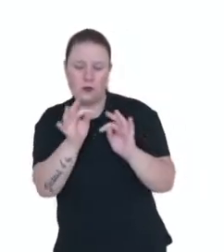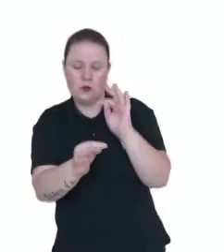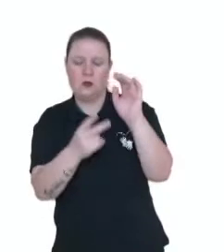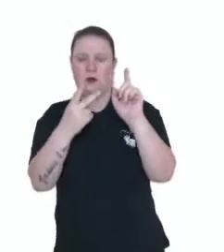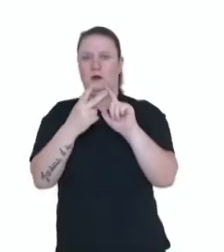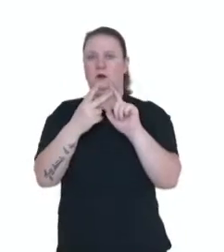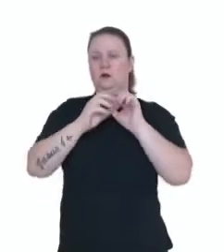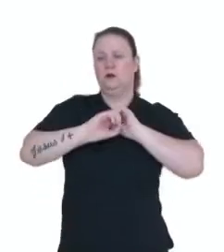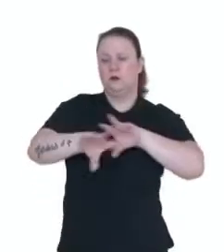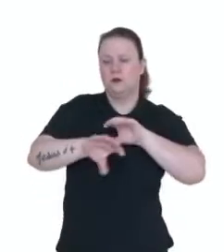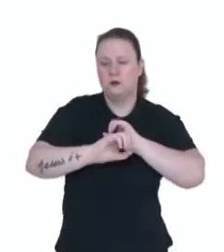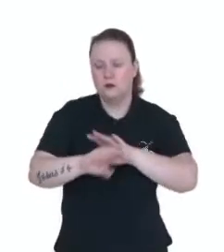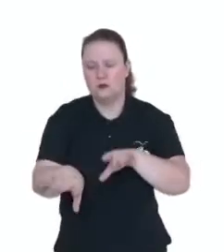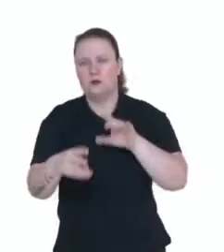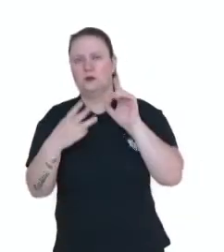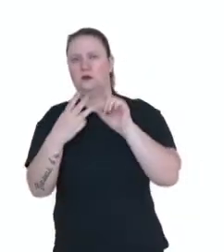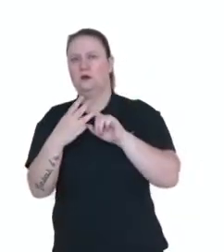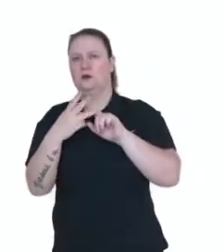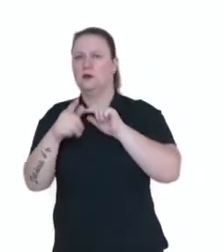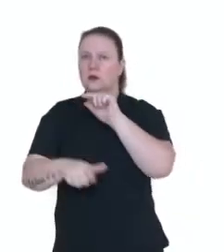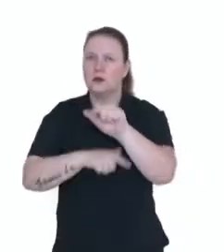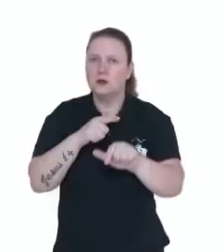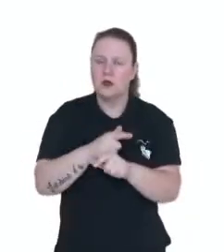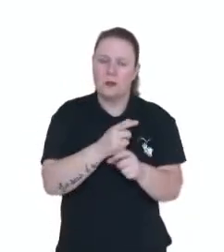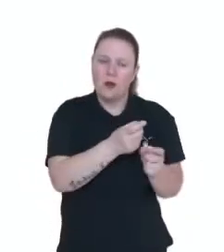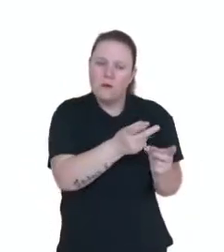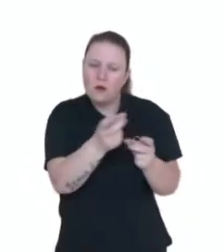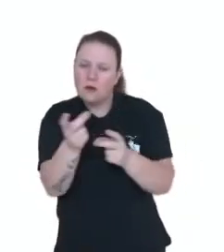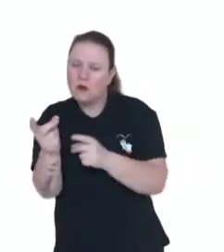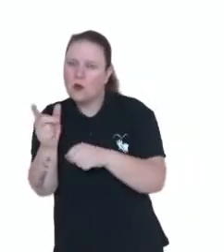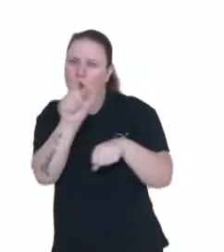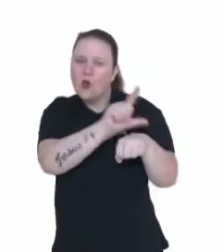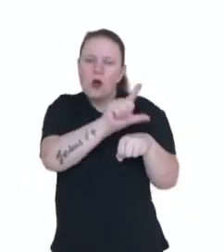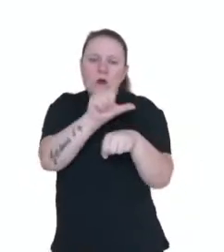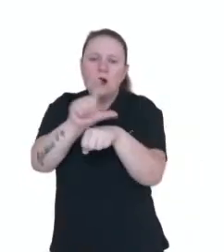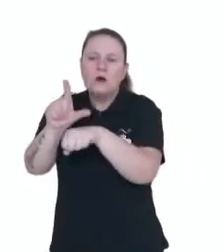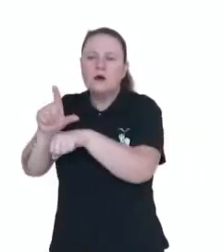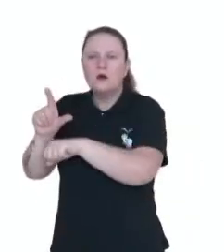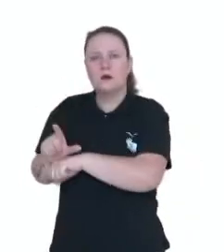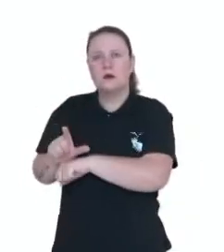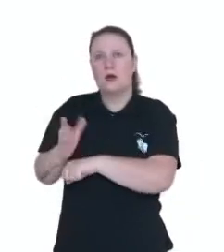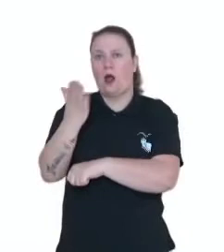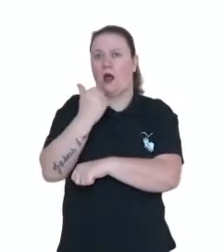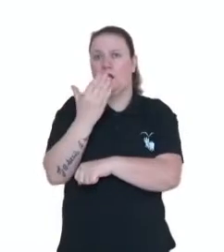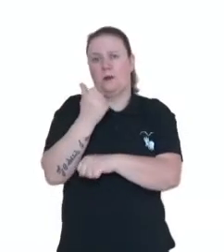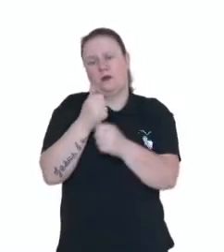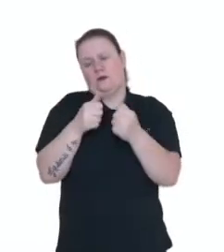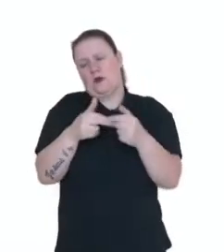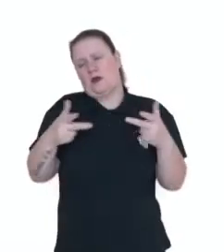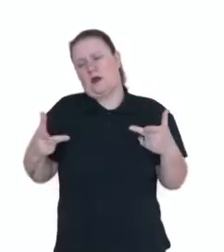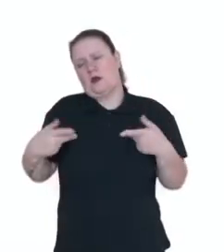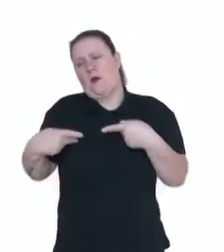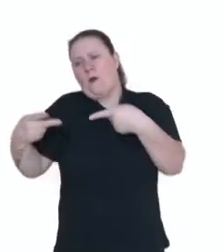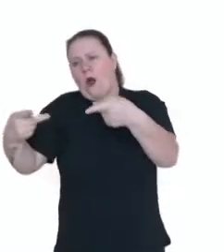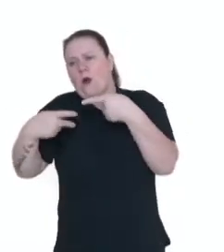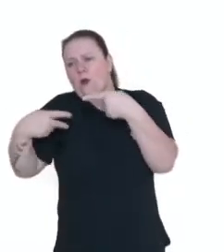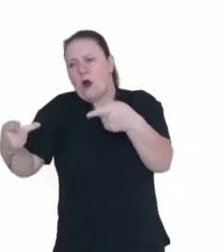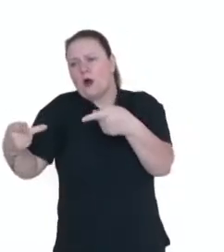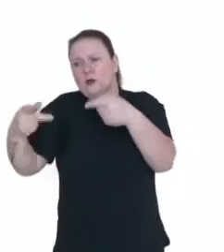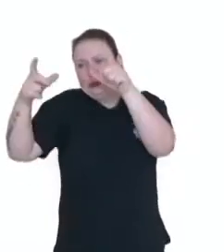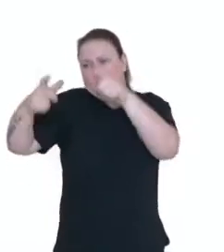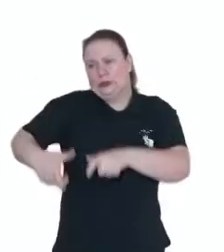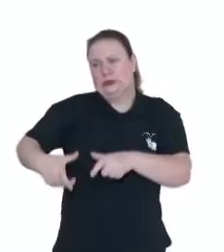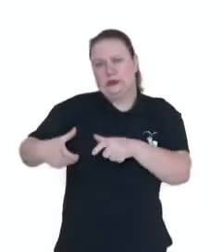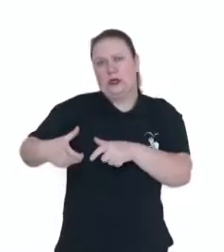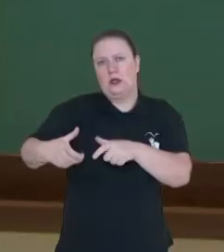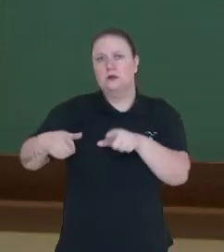educação, pessoas que trabalham no comércio, serviços de alimentação, turismo. Esse conjunto de